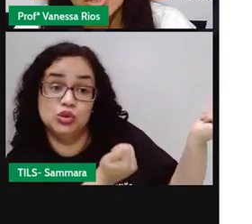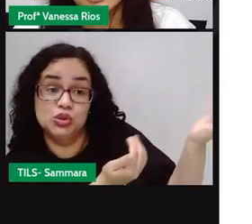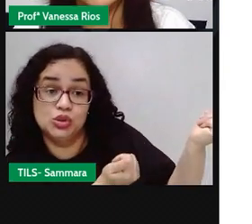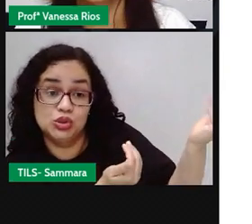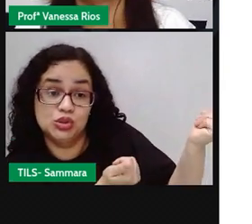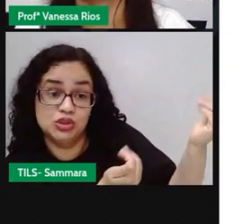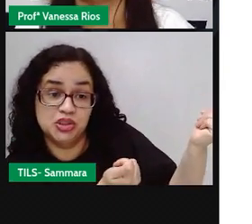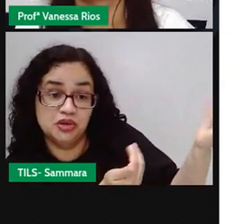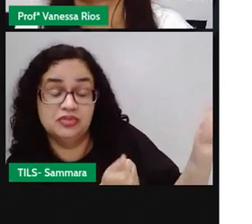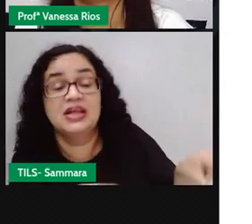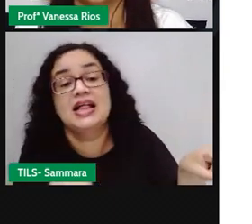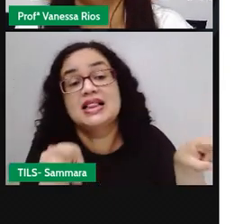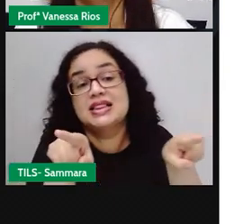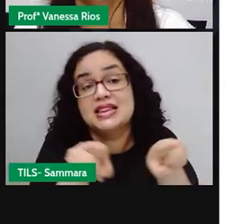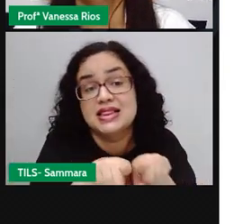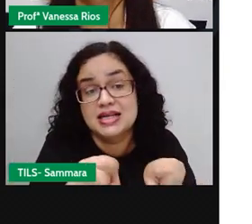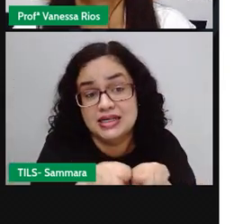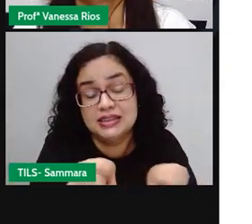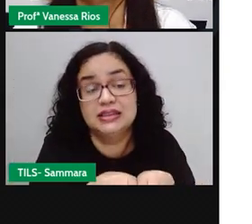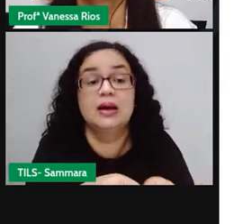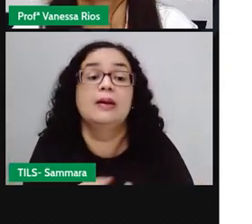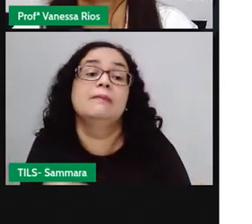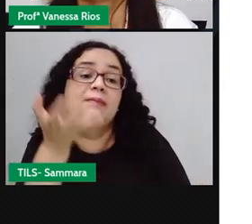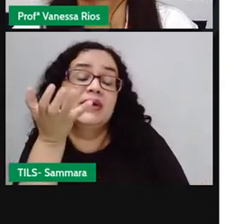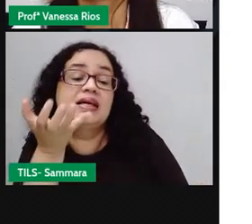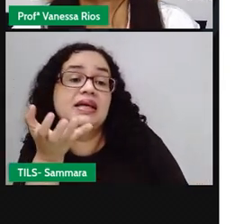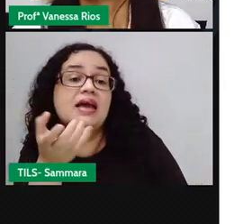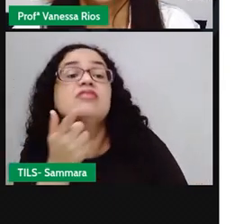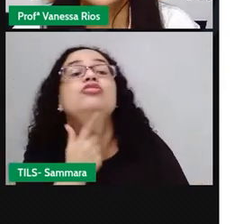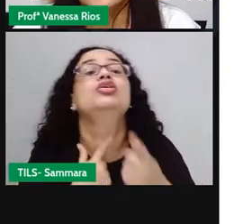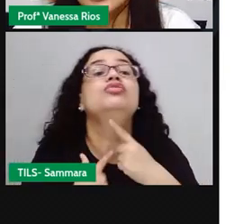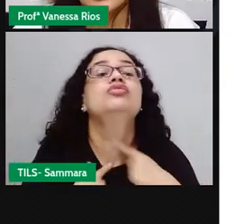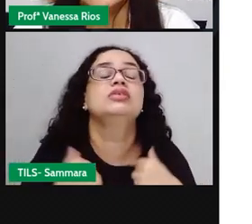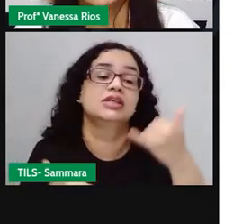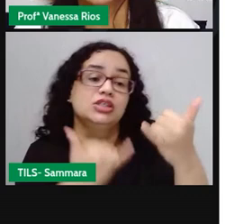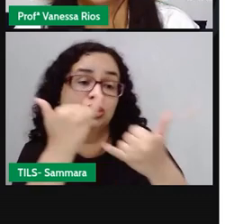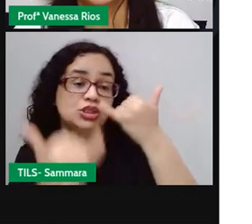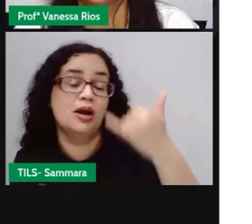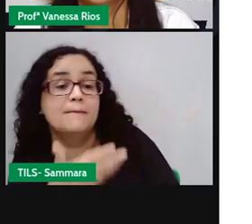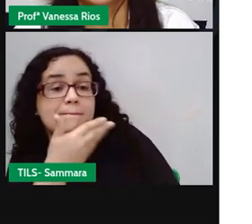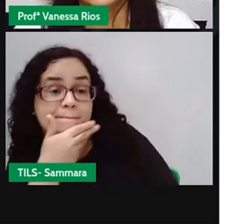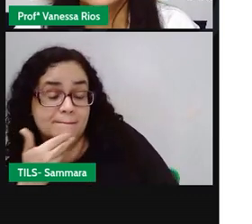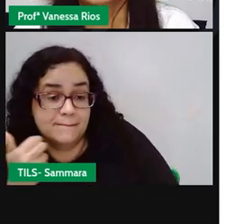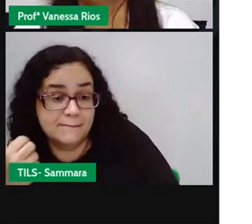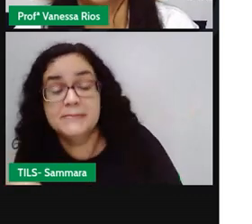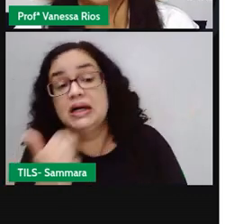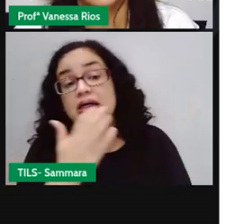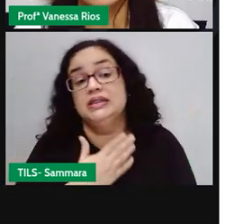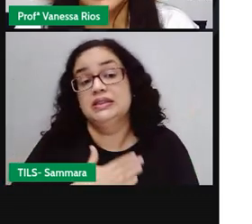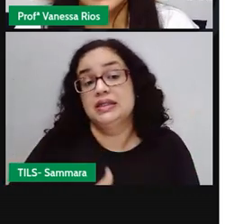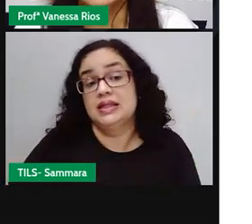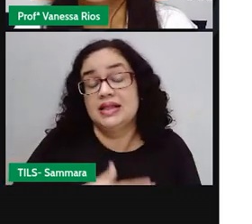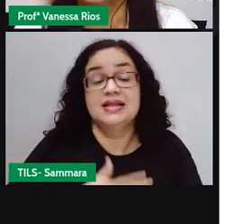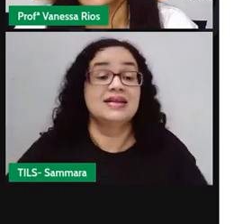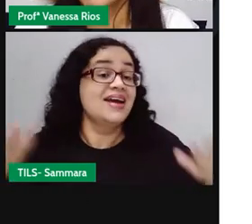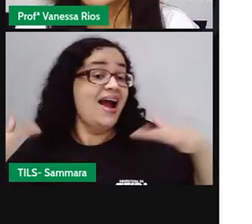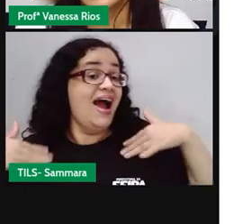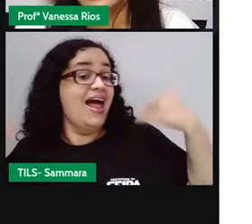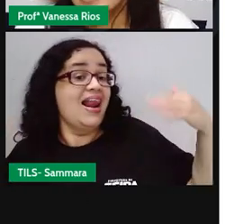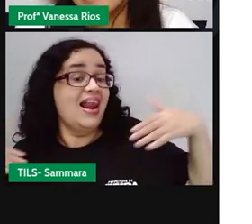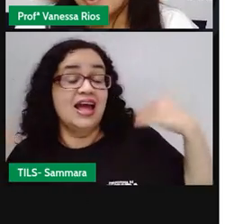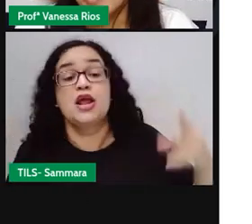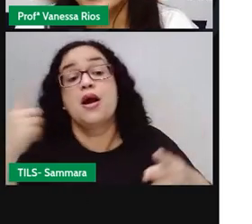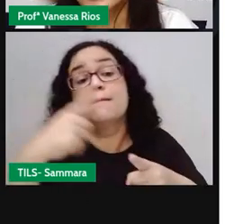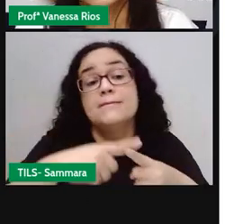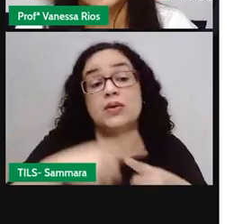adultos também, se quiserem brincar, se sintam melhores, né? Se sintam mais tranquilos, mais alegres, porque a